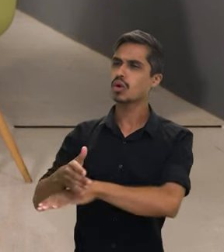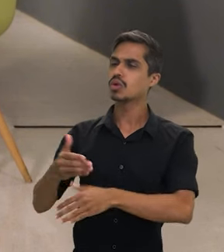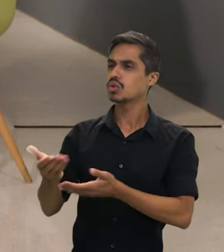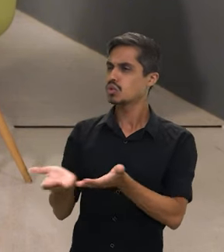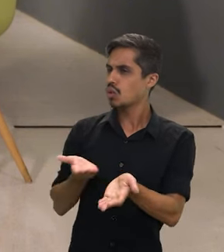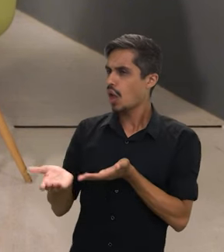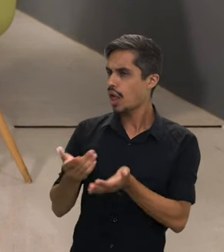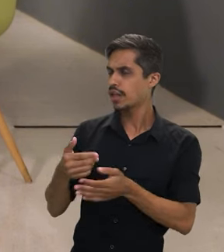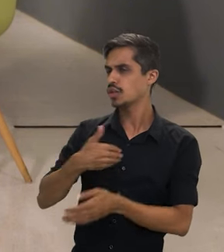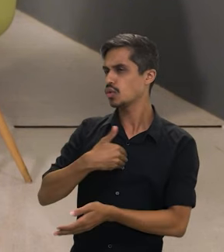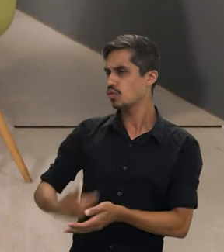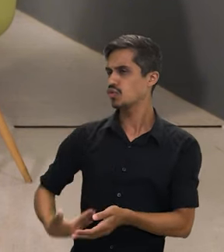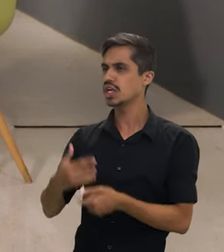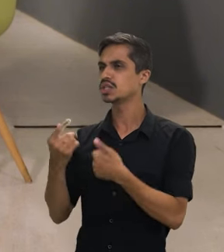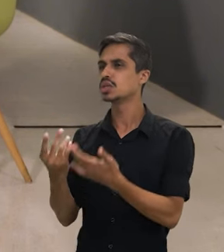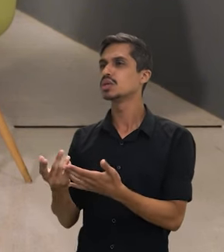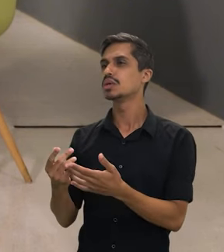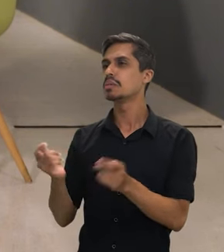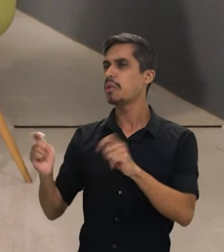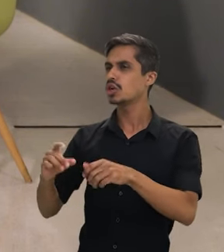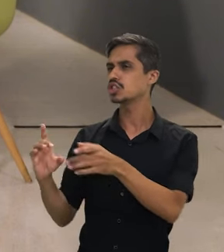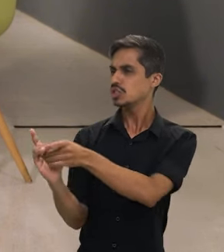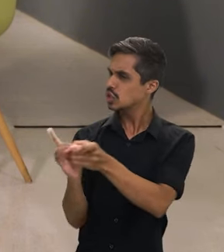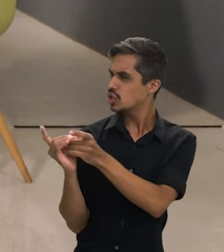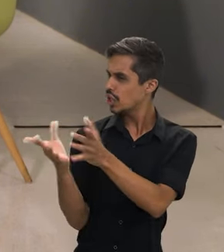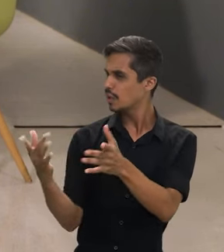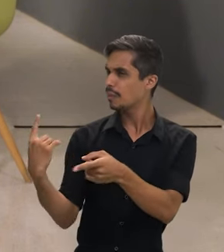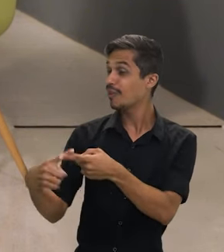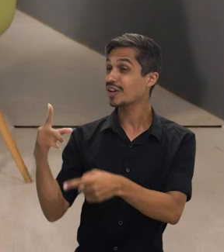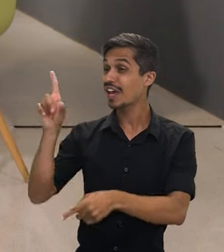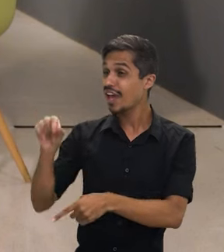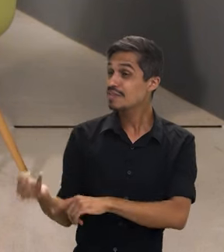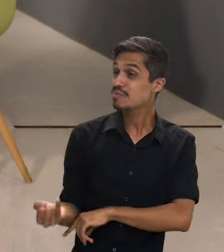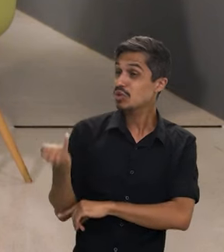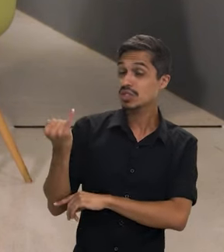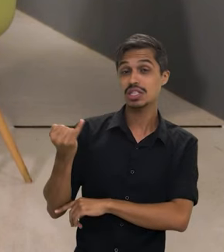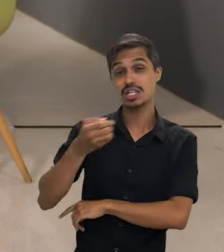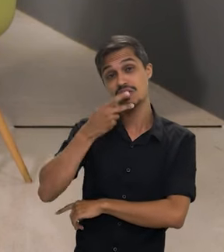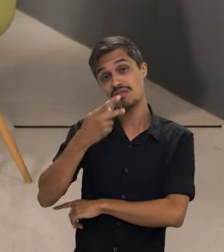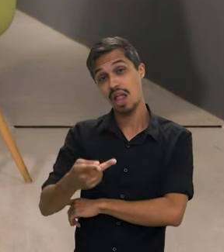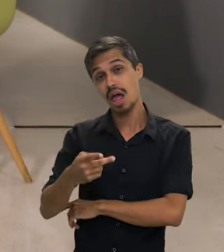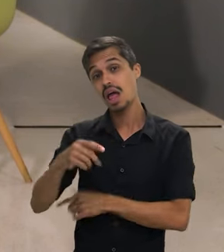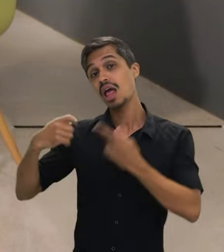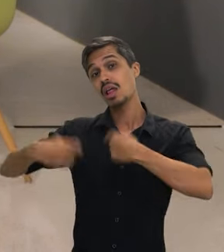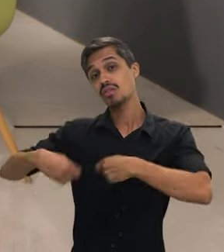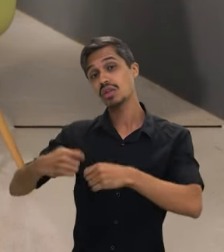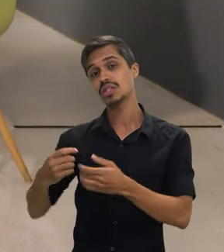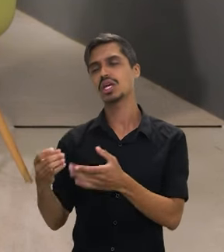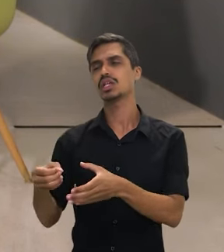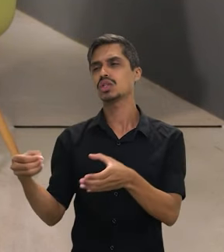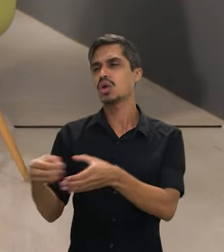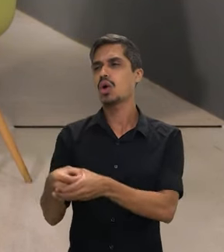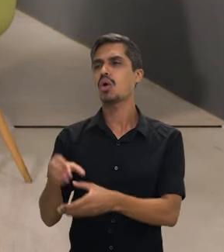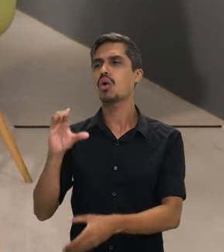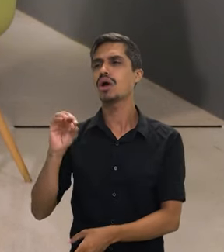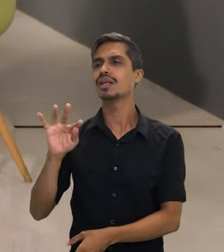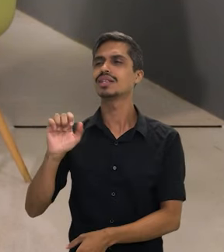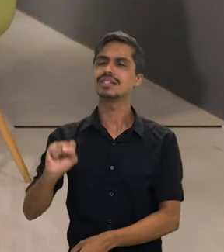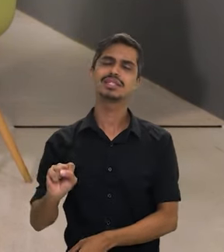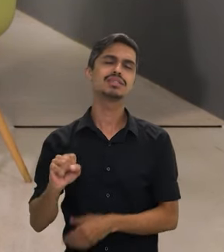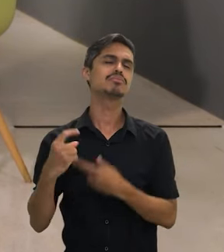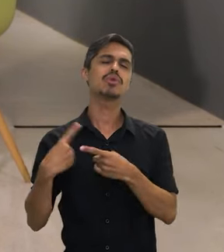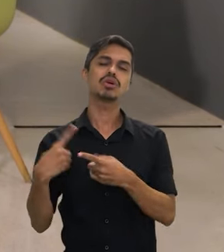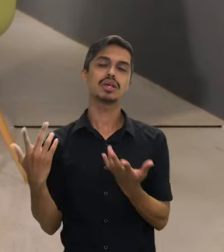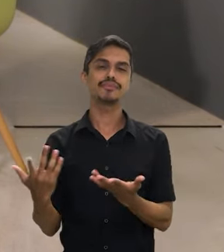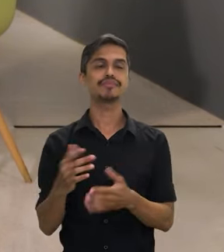serviço público, ele pode ser democratizado, porque é tão importante frisar a necessidade das cotas. Sim, com certeza.